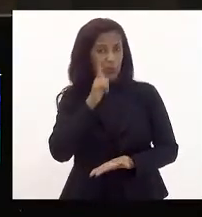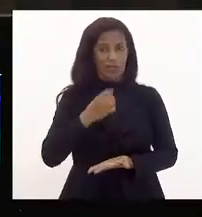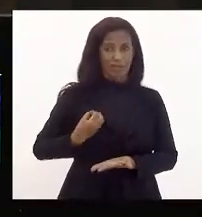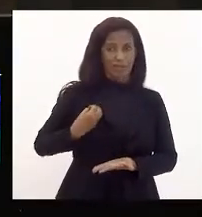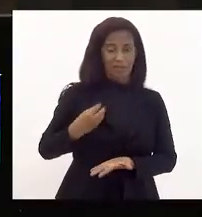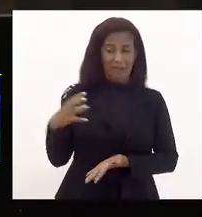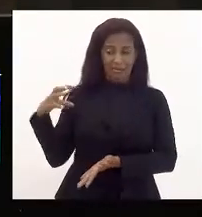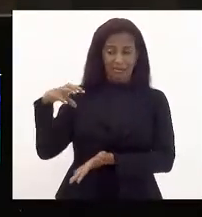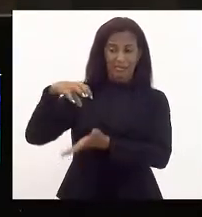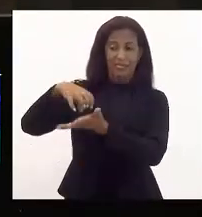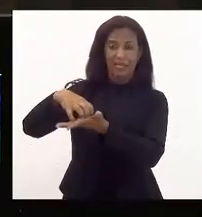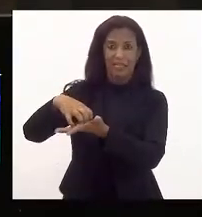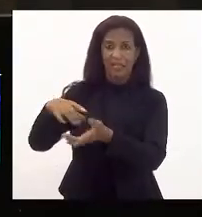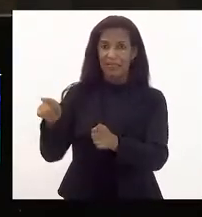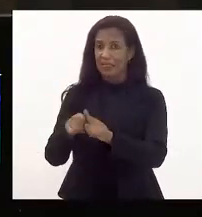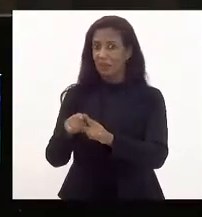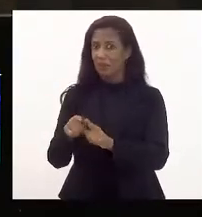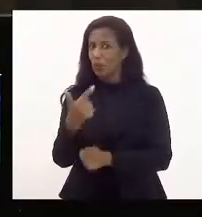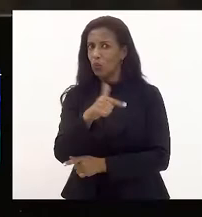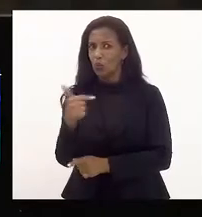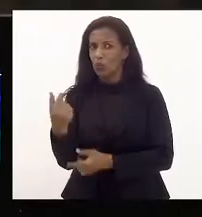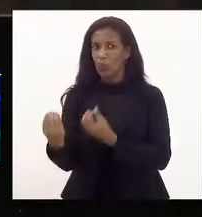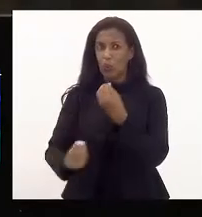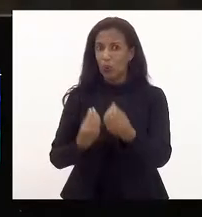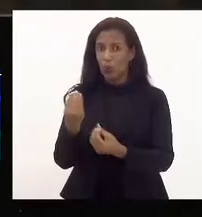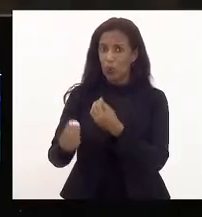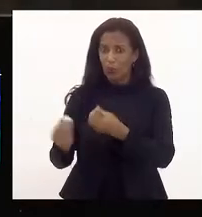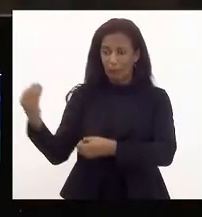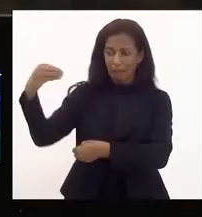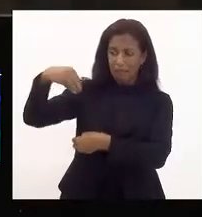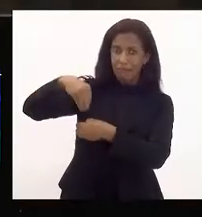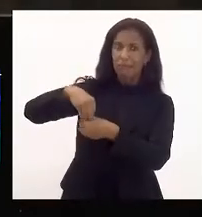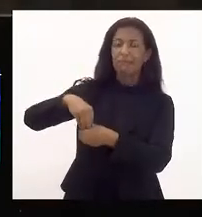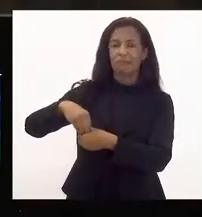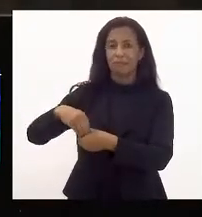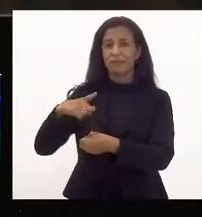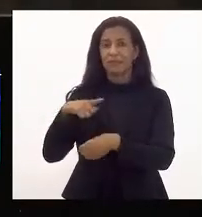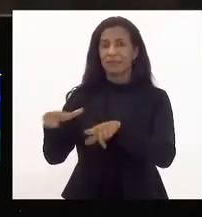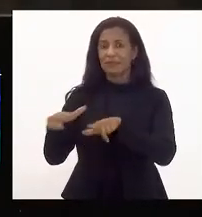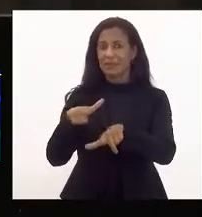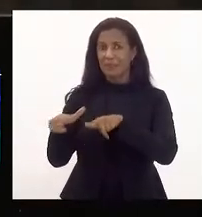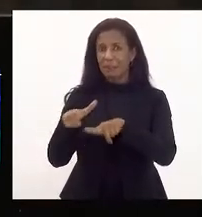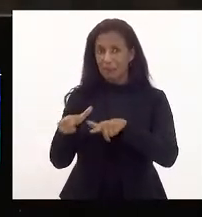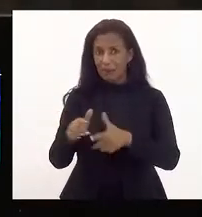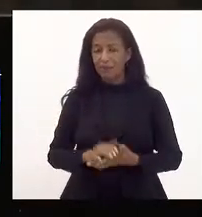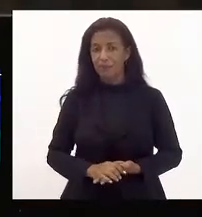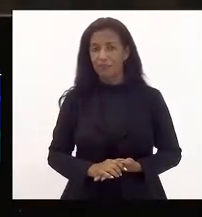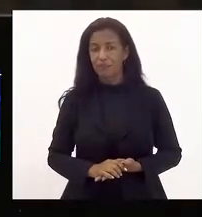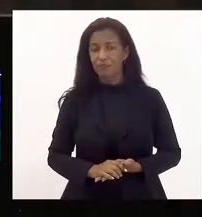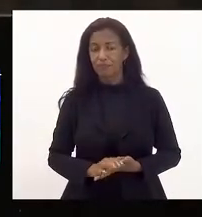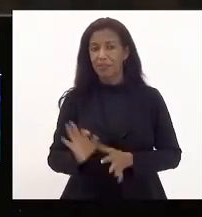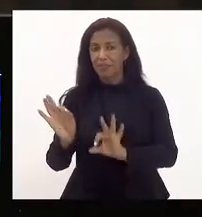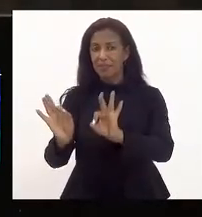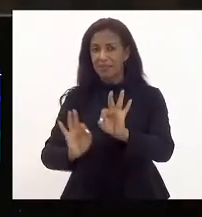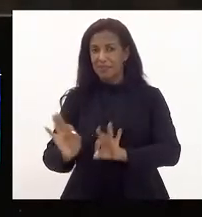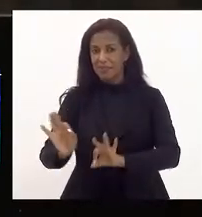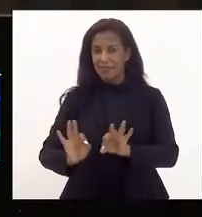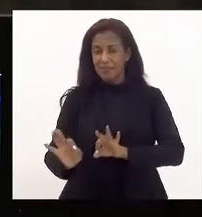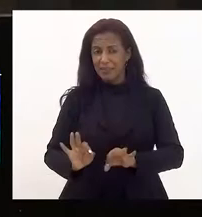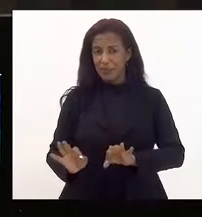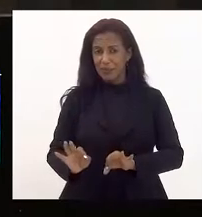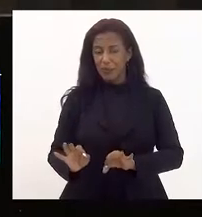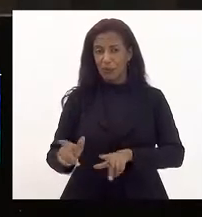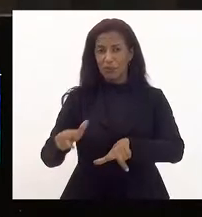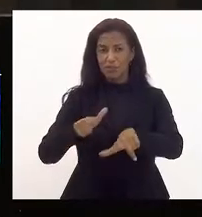também não têm a mínima condição de trabalho. As condições são extremamente